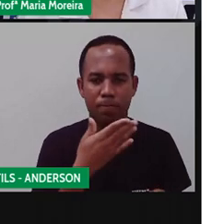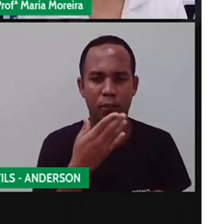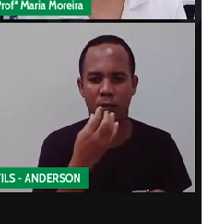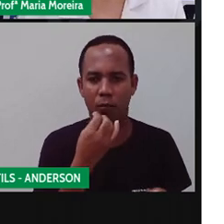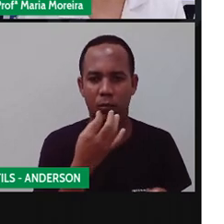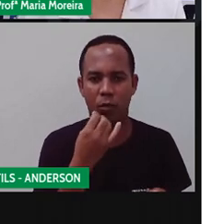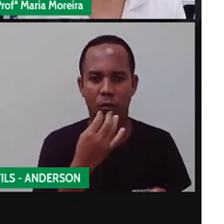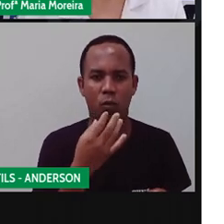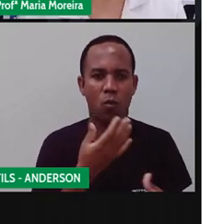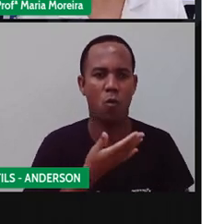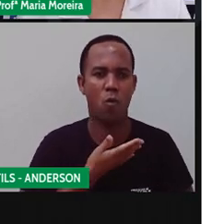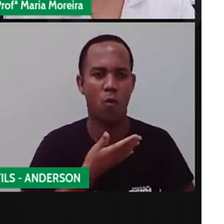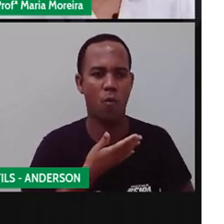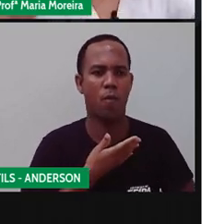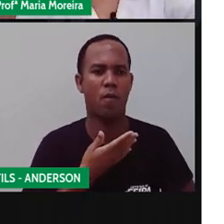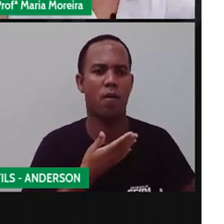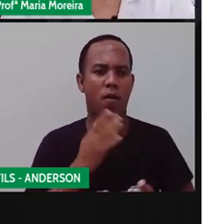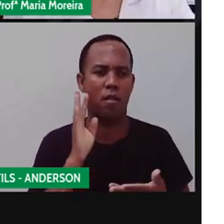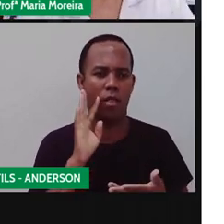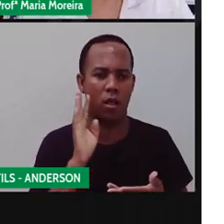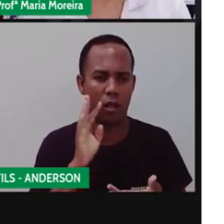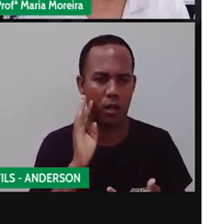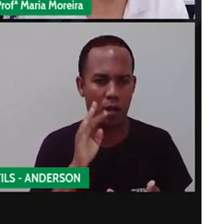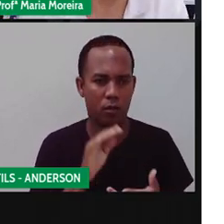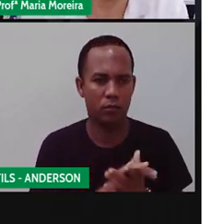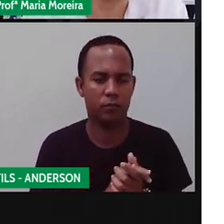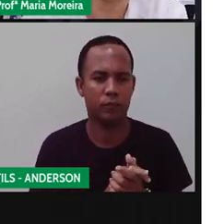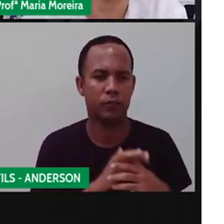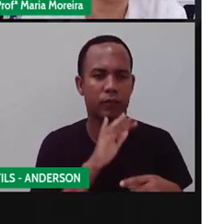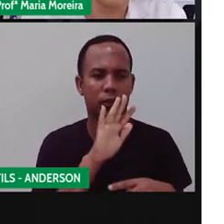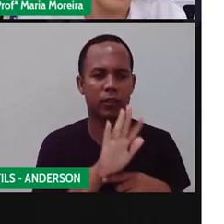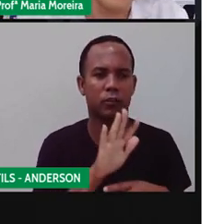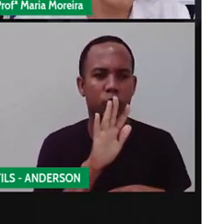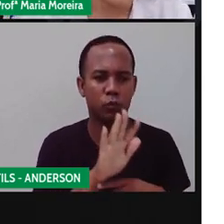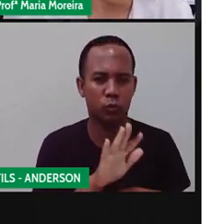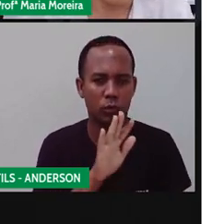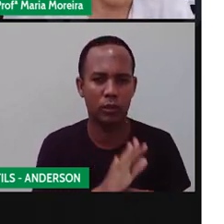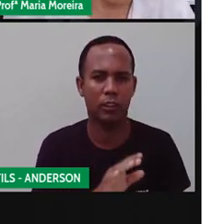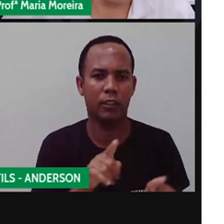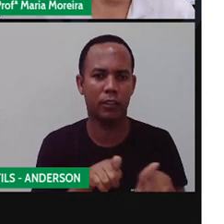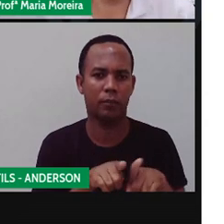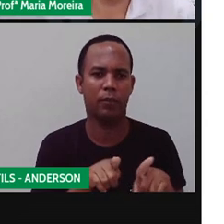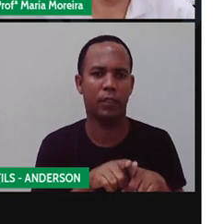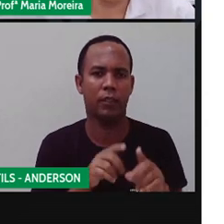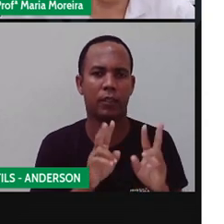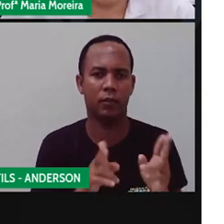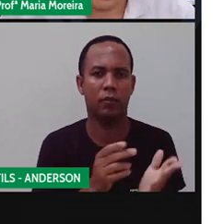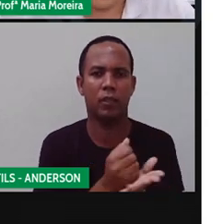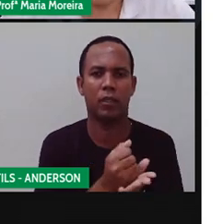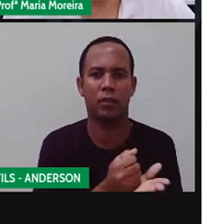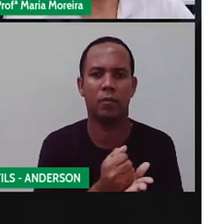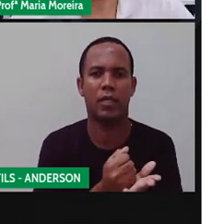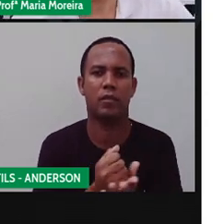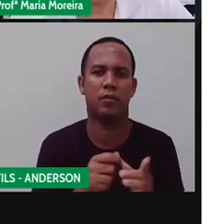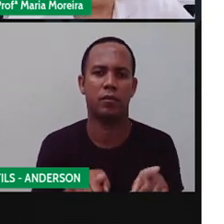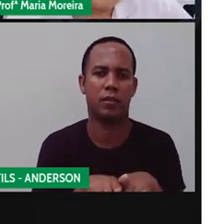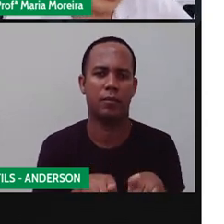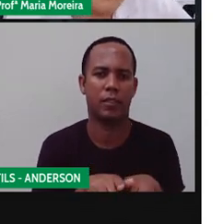homeopática e da coisa que a natureza também ajuda, que nem tudo é o remédio farmacêutico, tá?